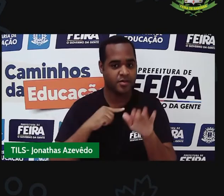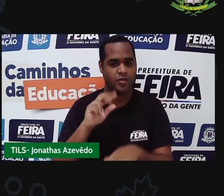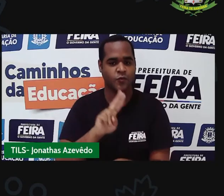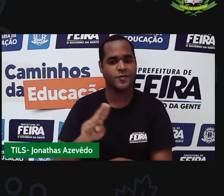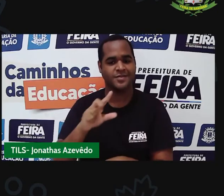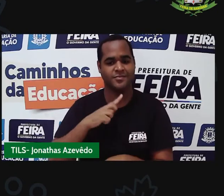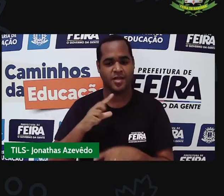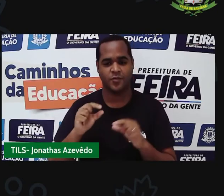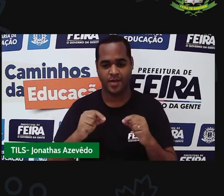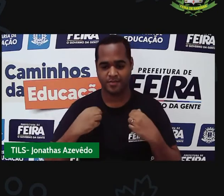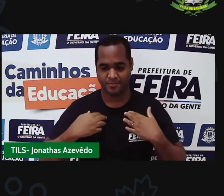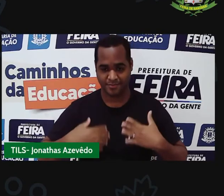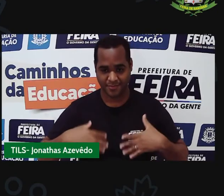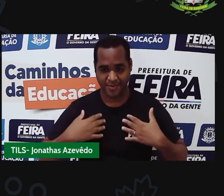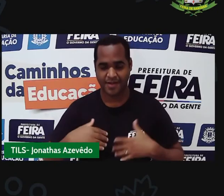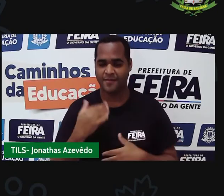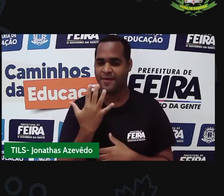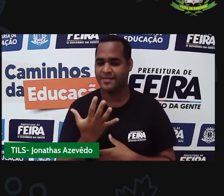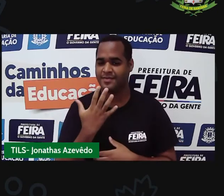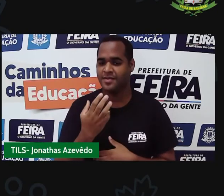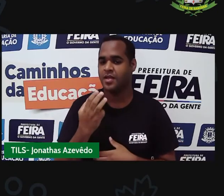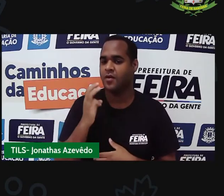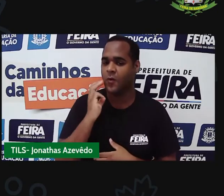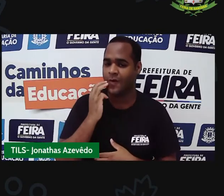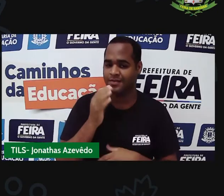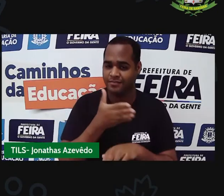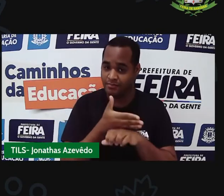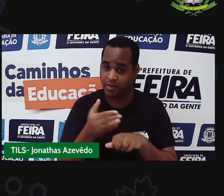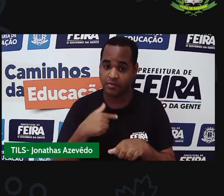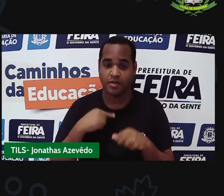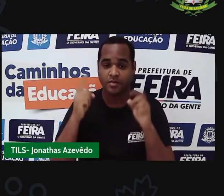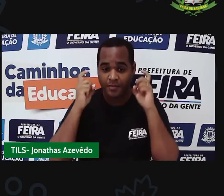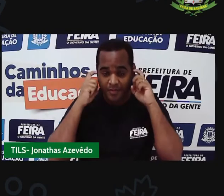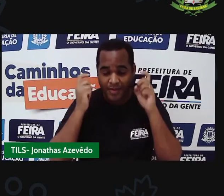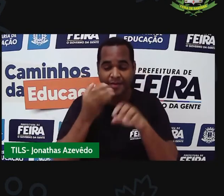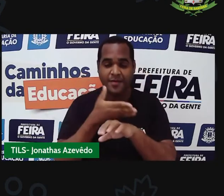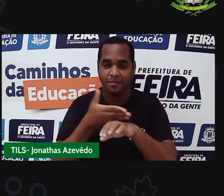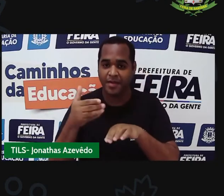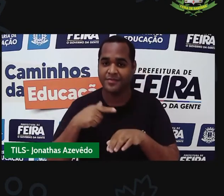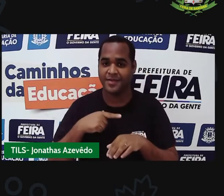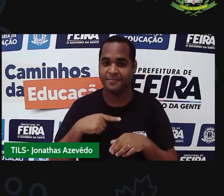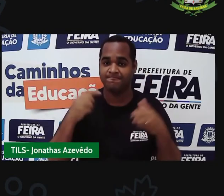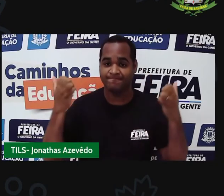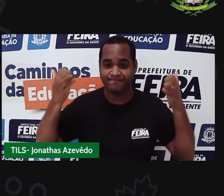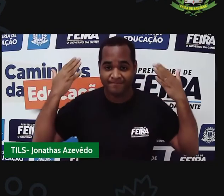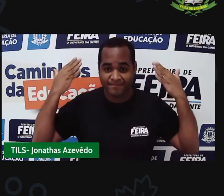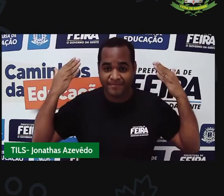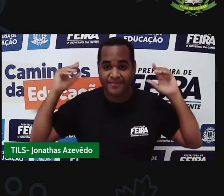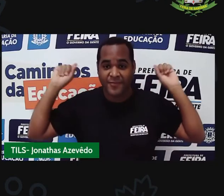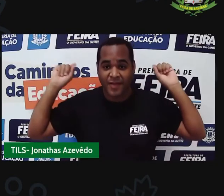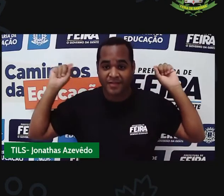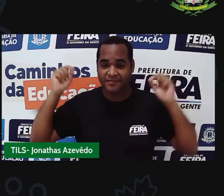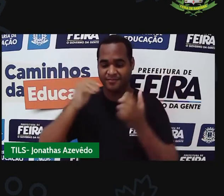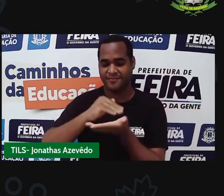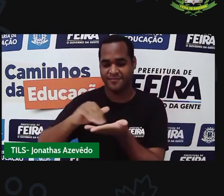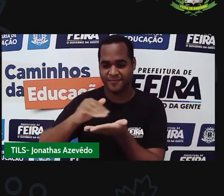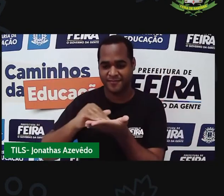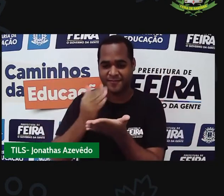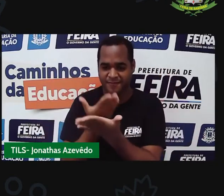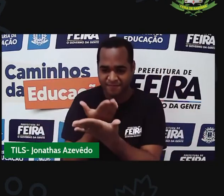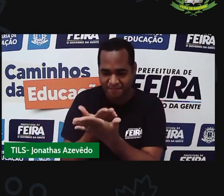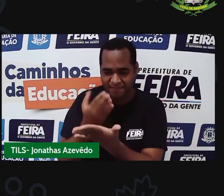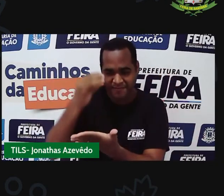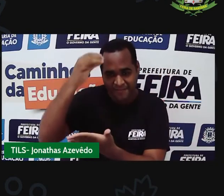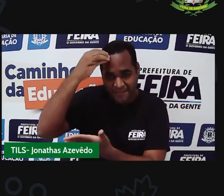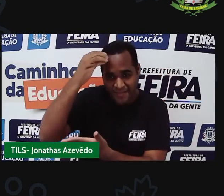colorida de manga curta, rosa e branca, estou usando um fone branco e aqui atrás de mim tem a logo da Prefeitura Municipal de Feira